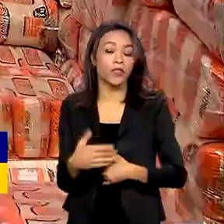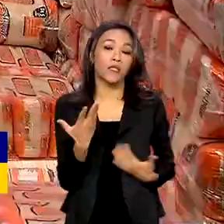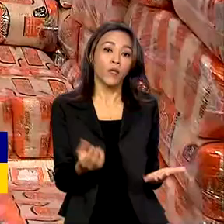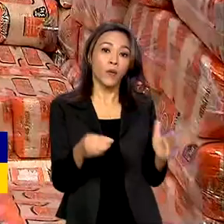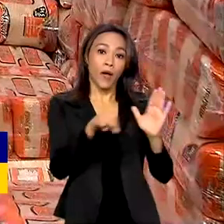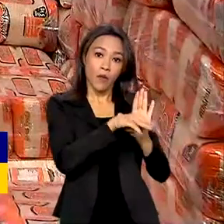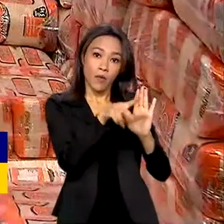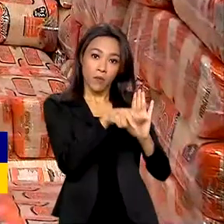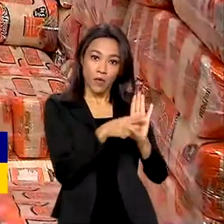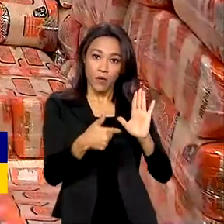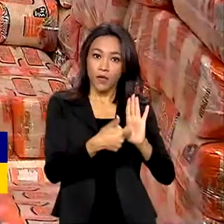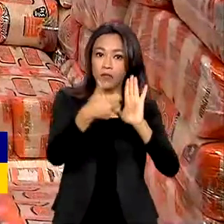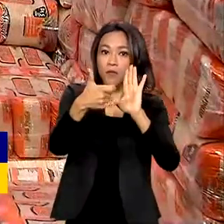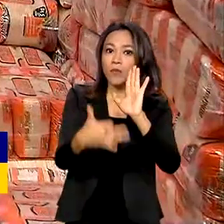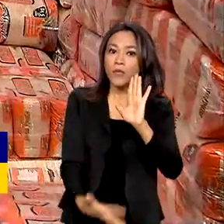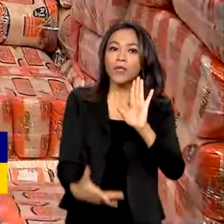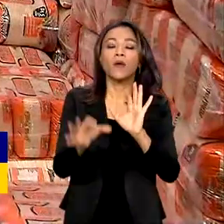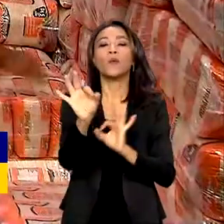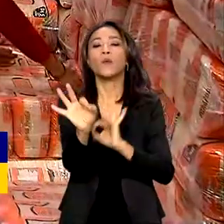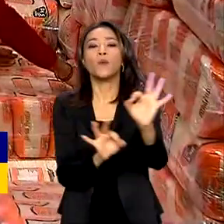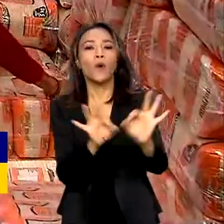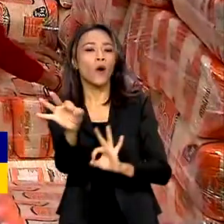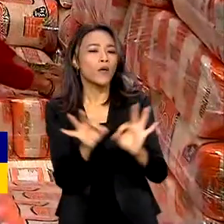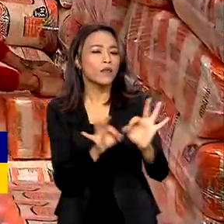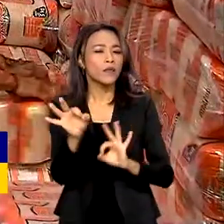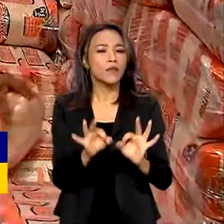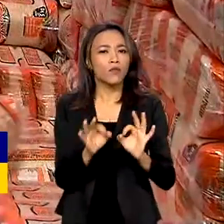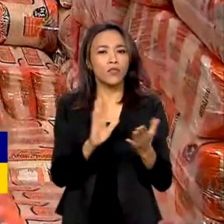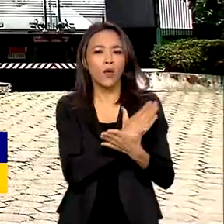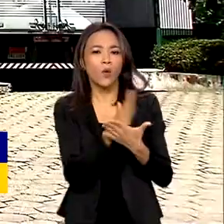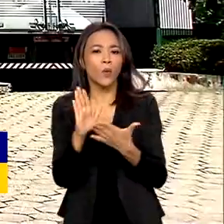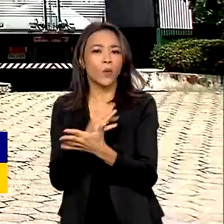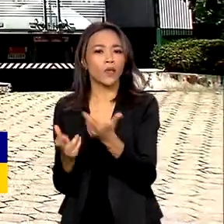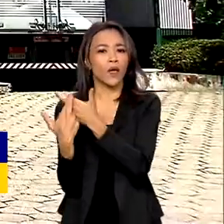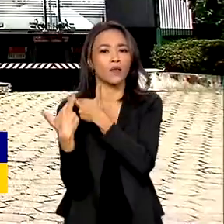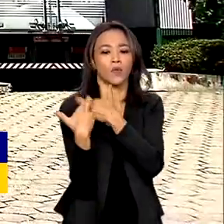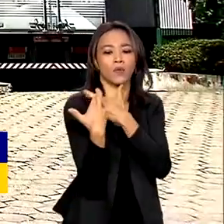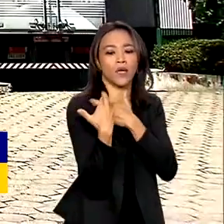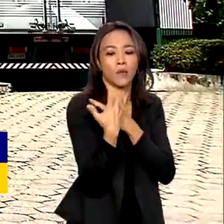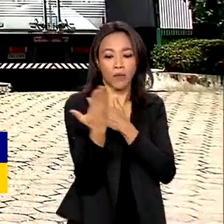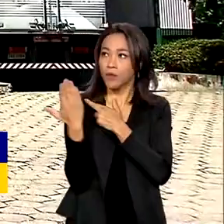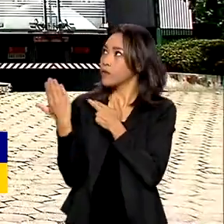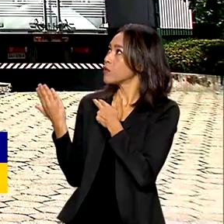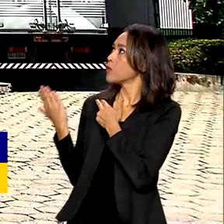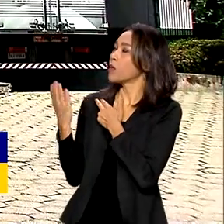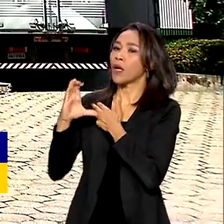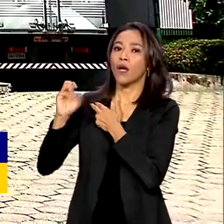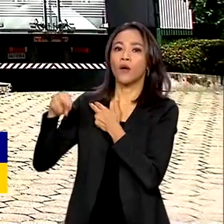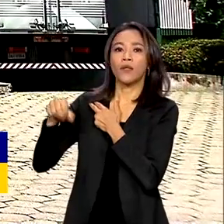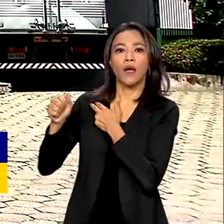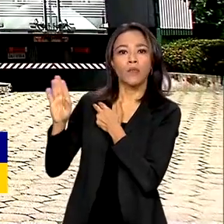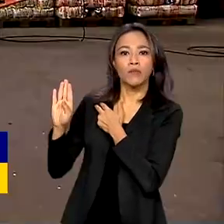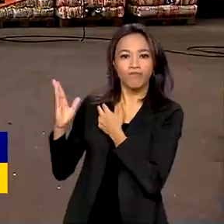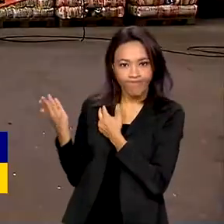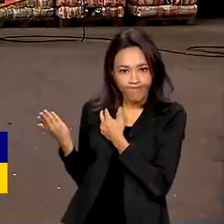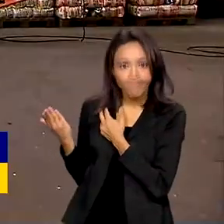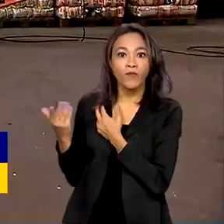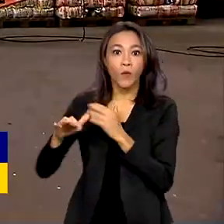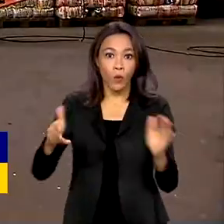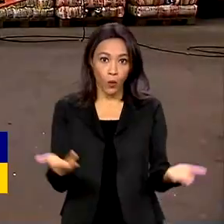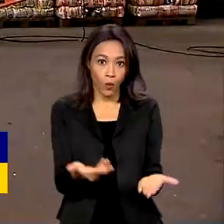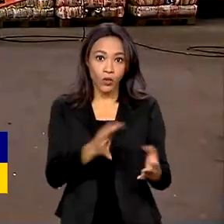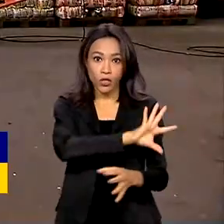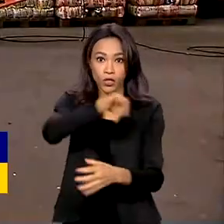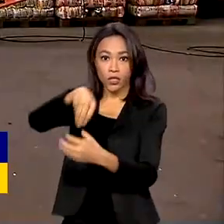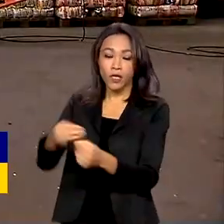original determina a redistribuição de algumas atribuições relacionadas à Companhia Nacional de Abastecimento, a CONAB, hoje no